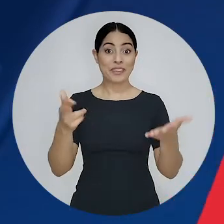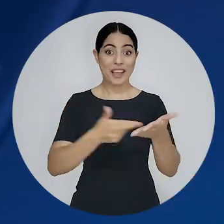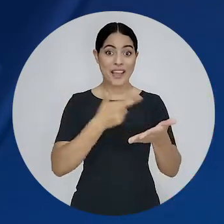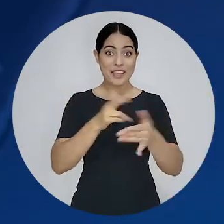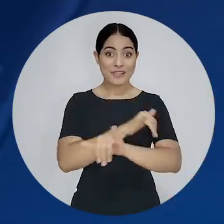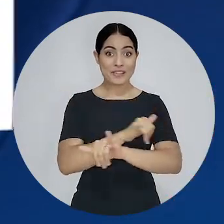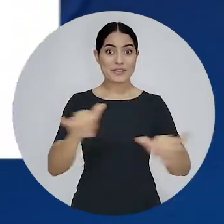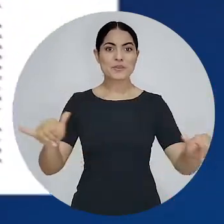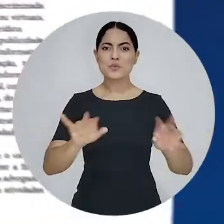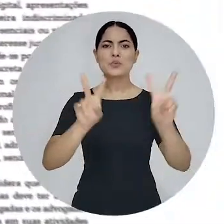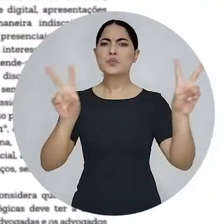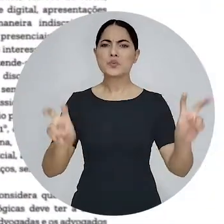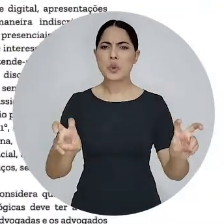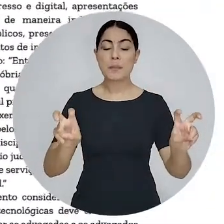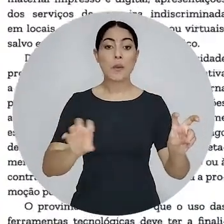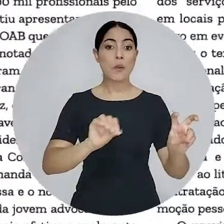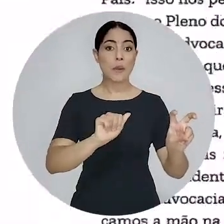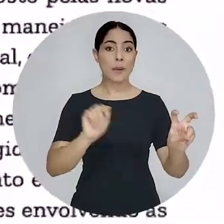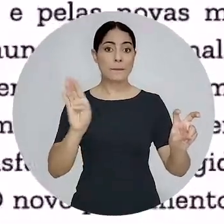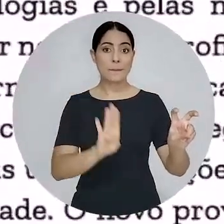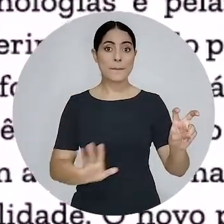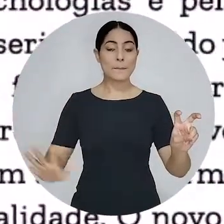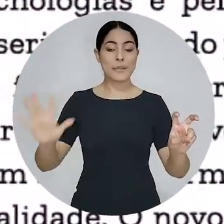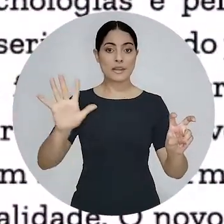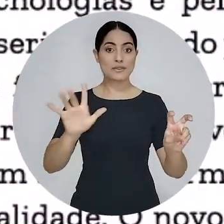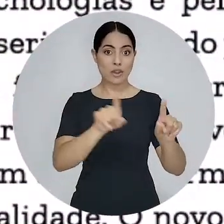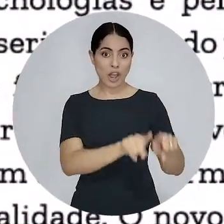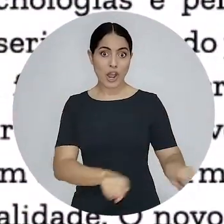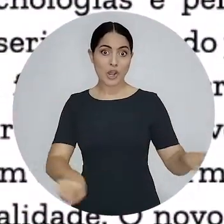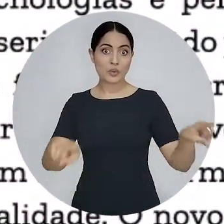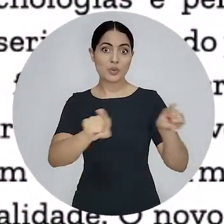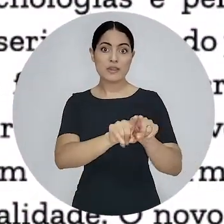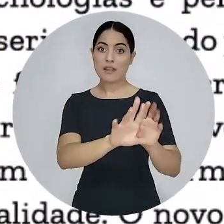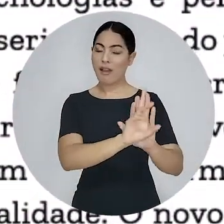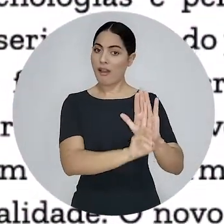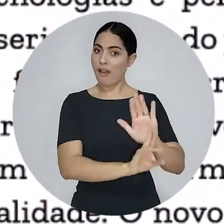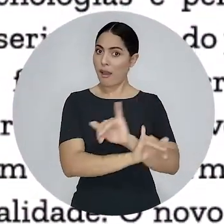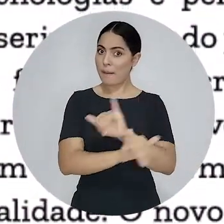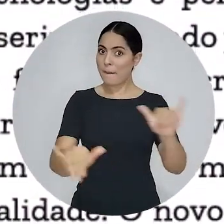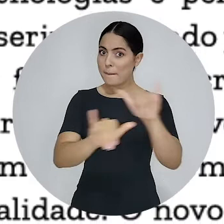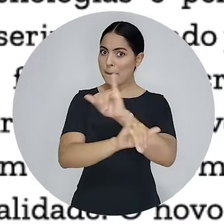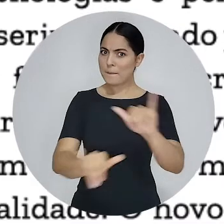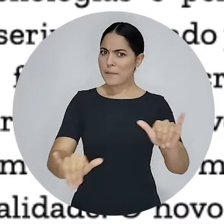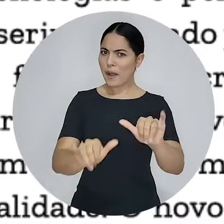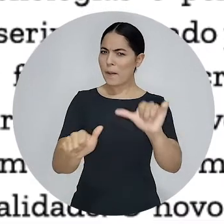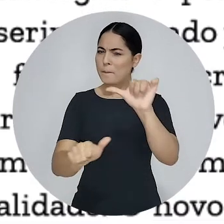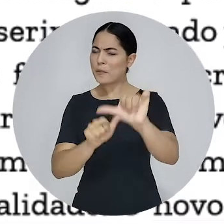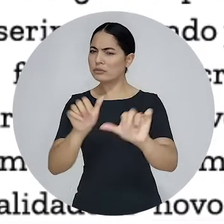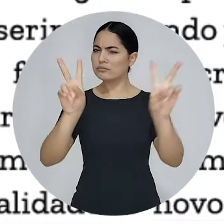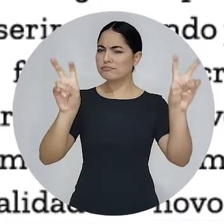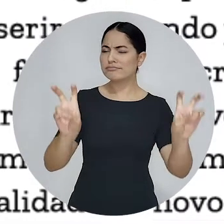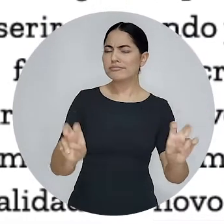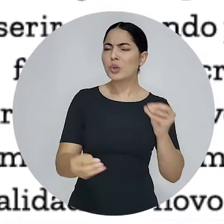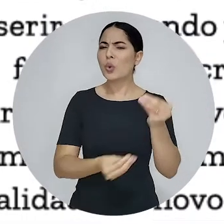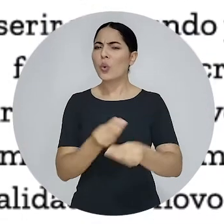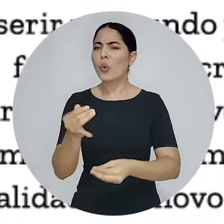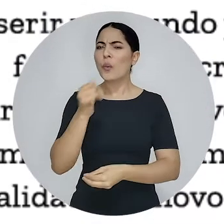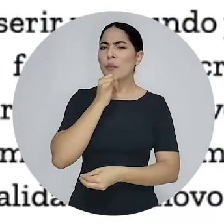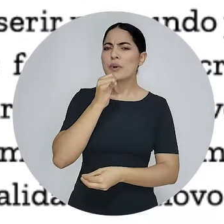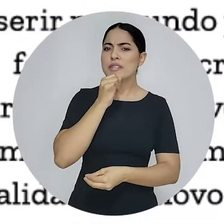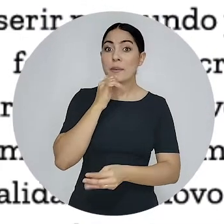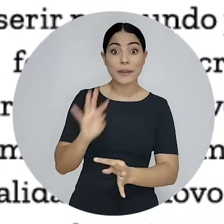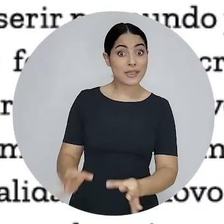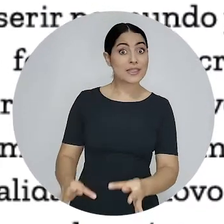Segundo a revista, abre aspas, a UAB Nacional atualizou as regras de publicidade da advocacia, com alterações que